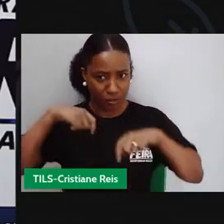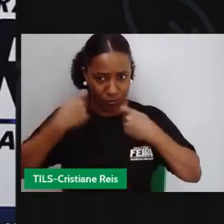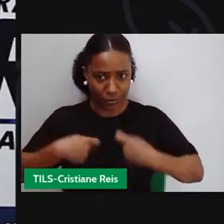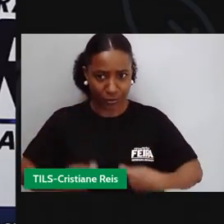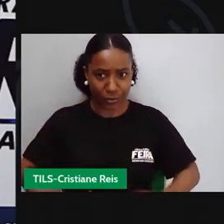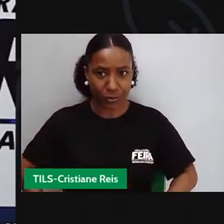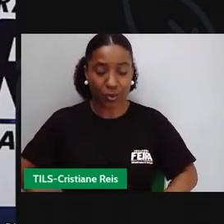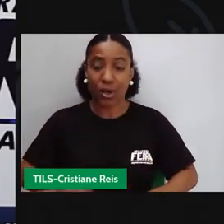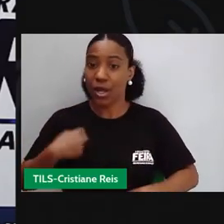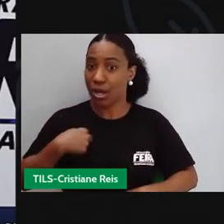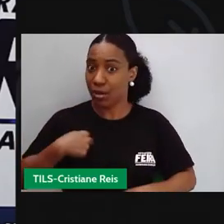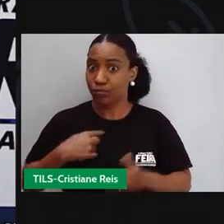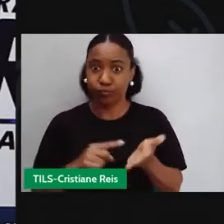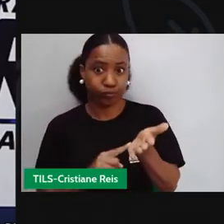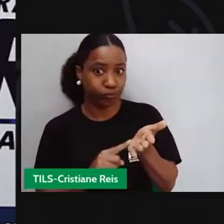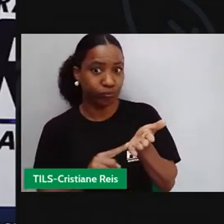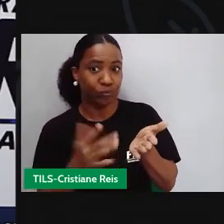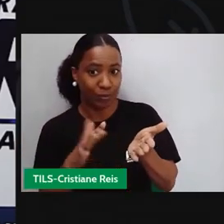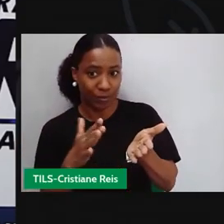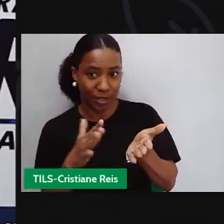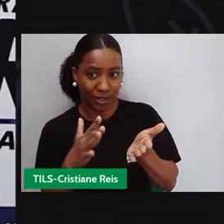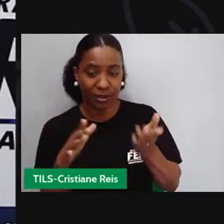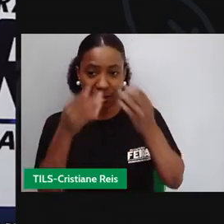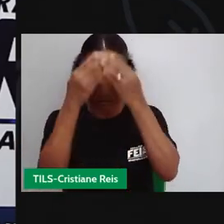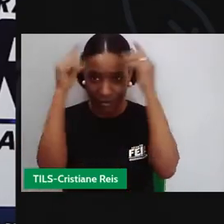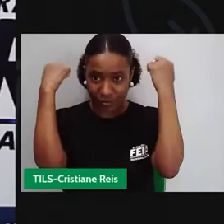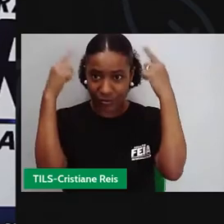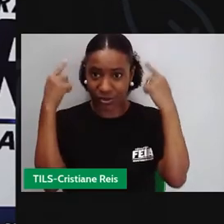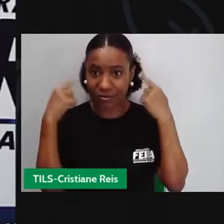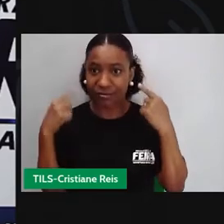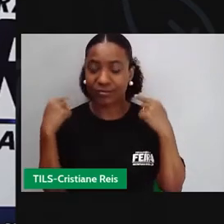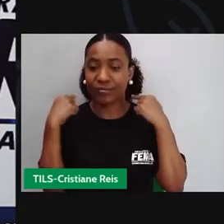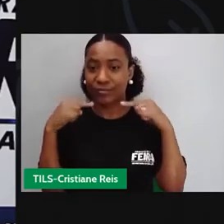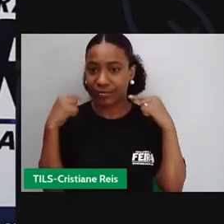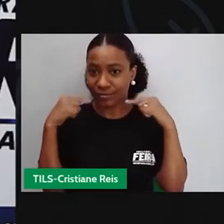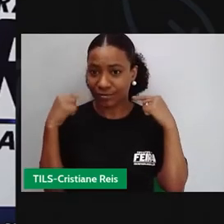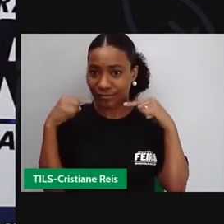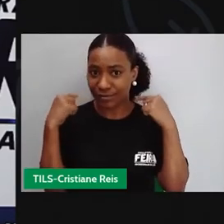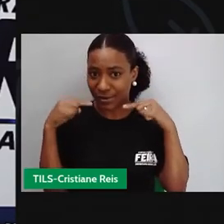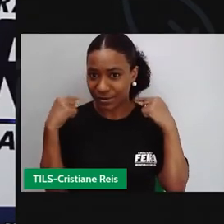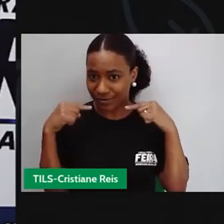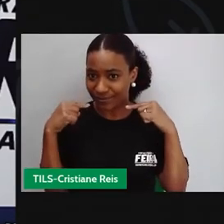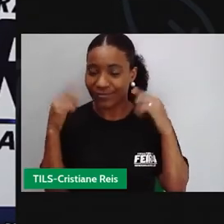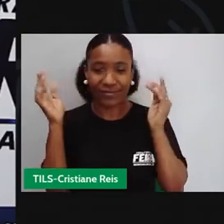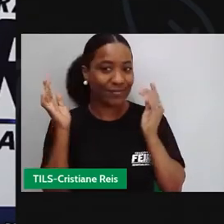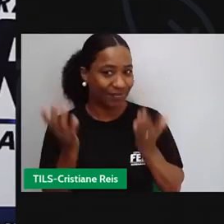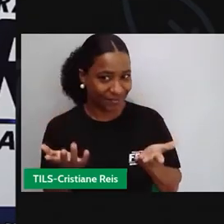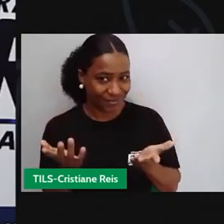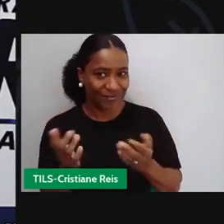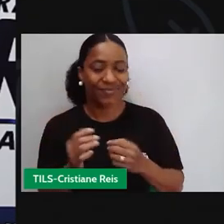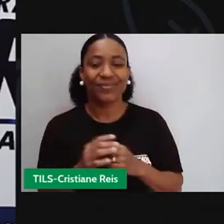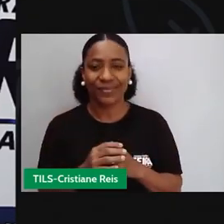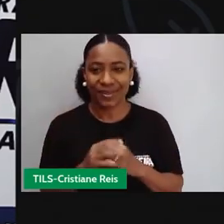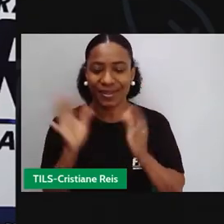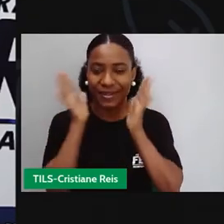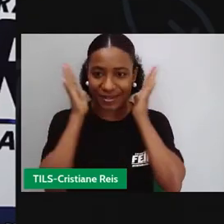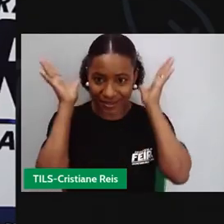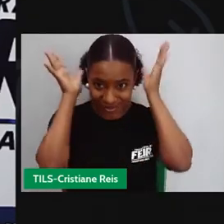crespos, de tamanho médio. Hoje estou com um penteado preso, um coque.